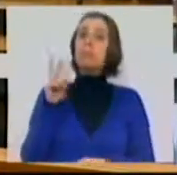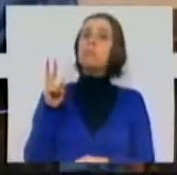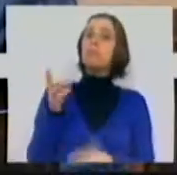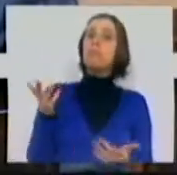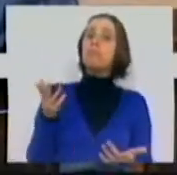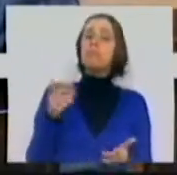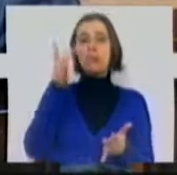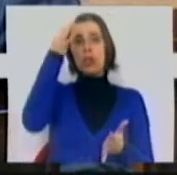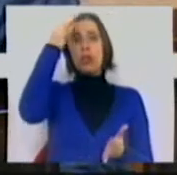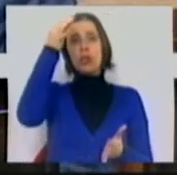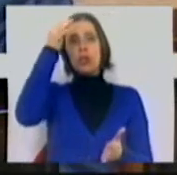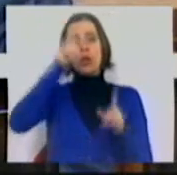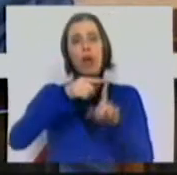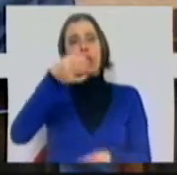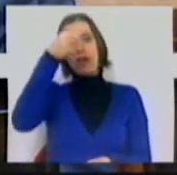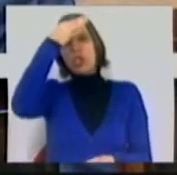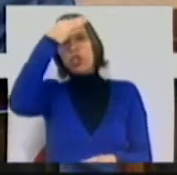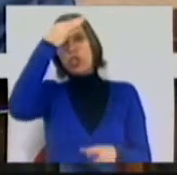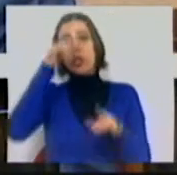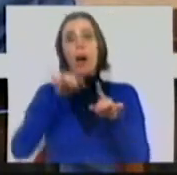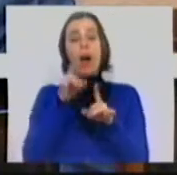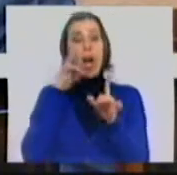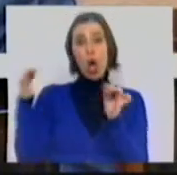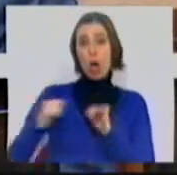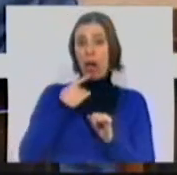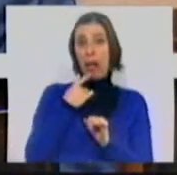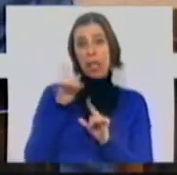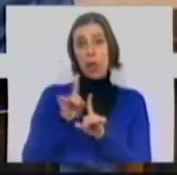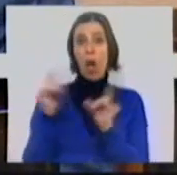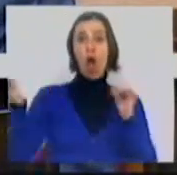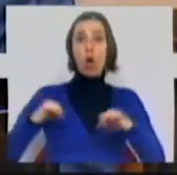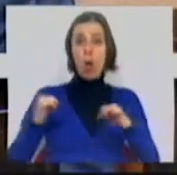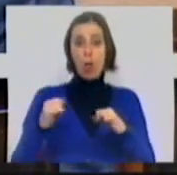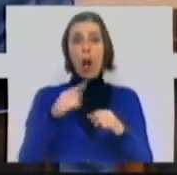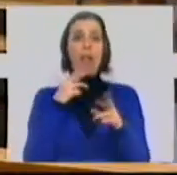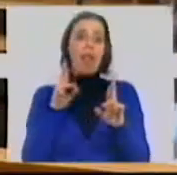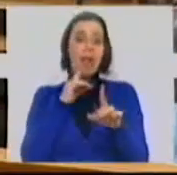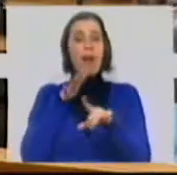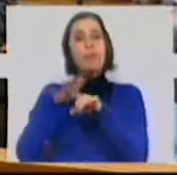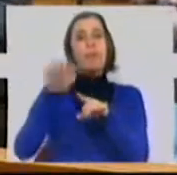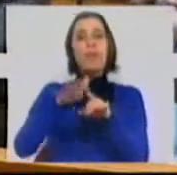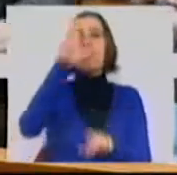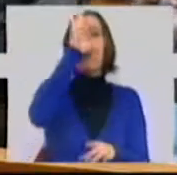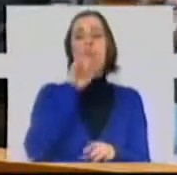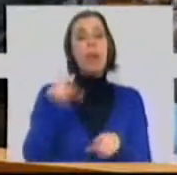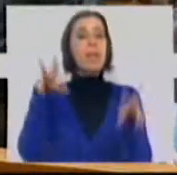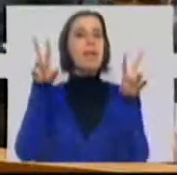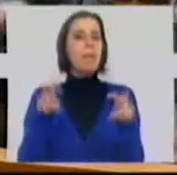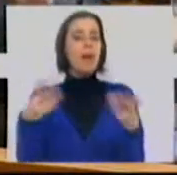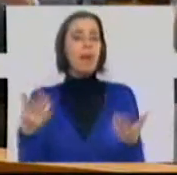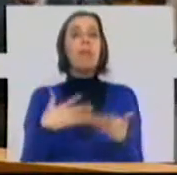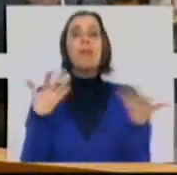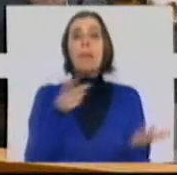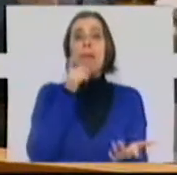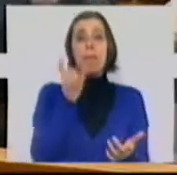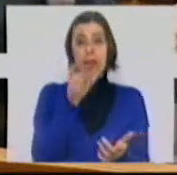e esperemos que esta concordância sirva para influenciar o Governo nessa matéria. Porque